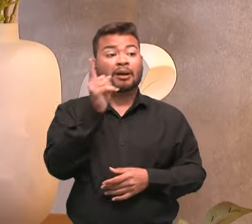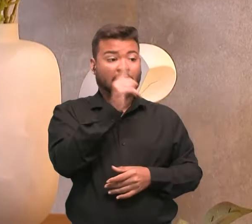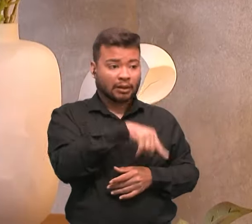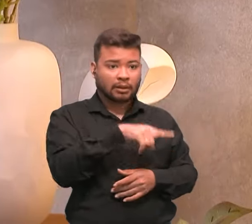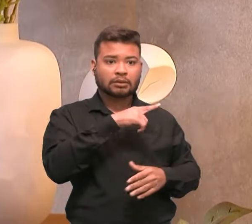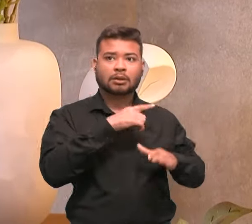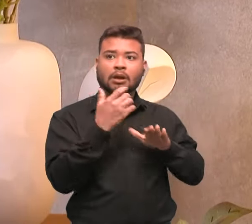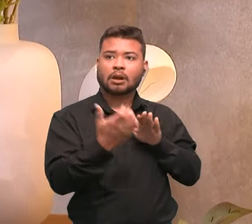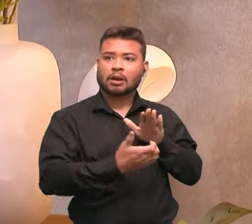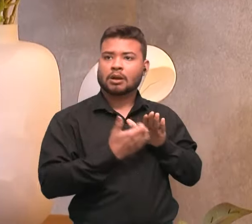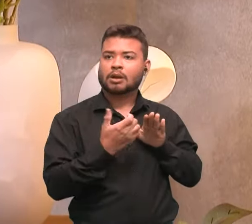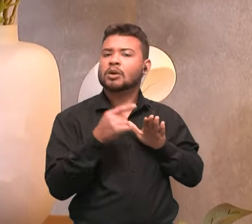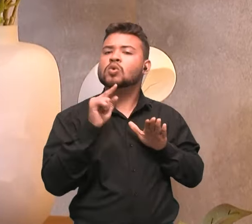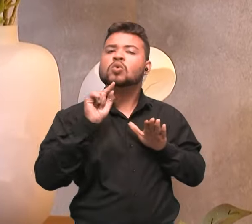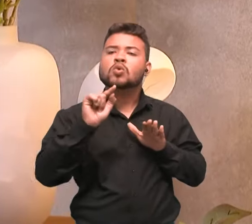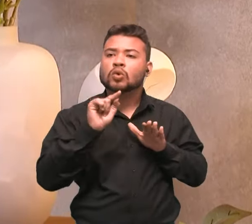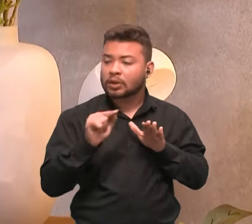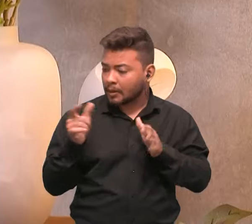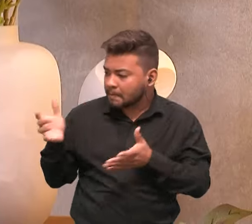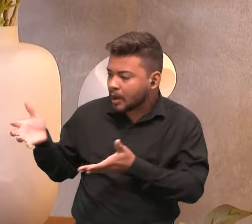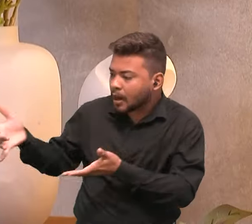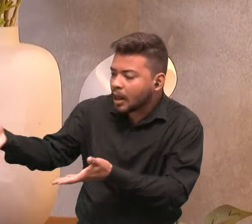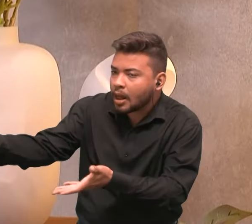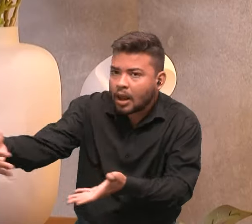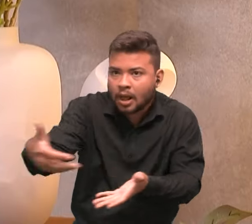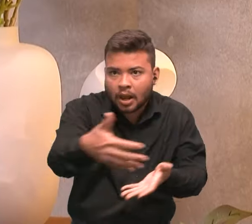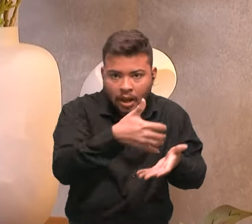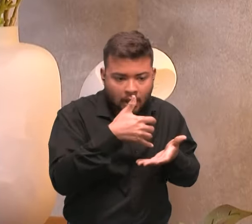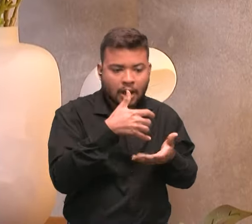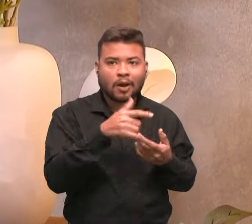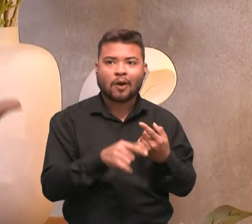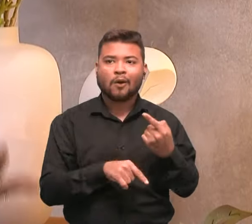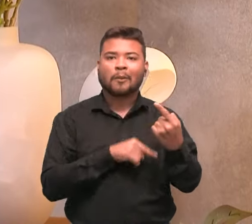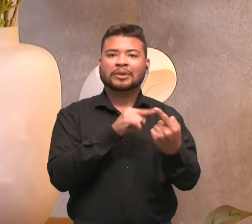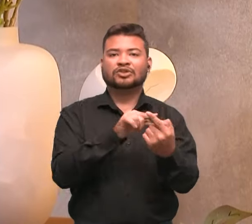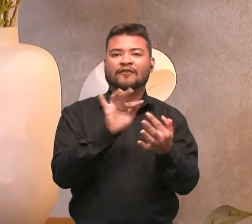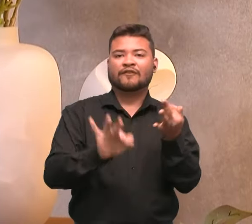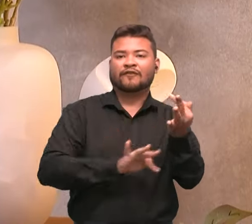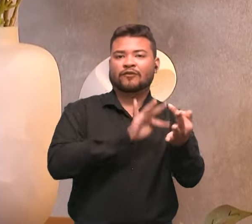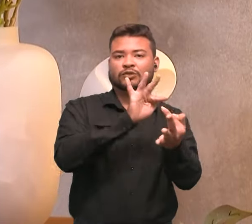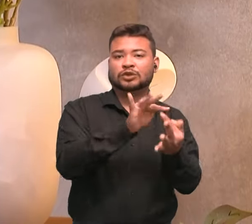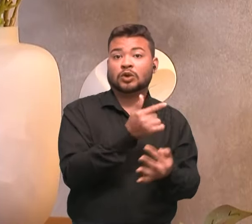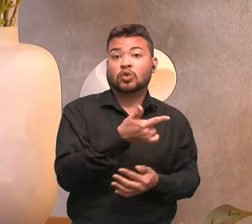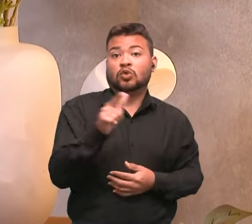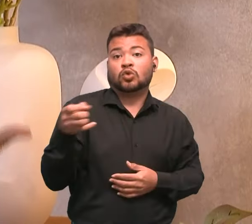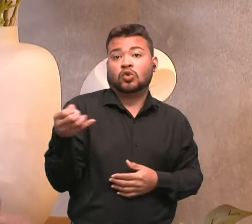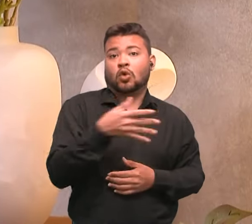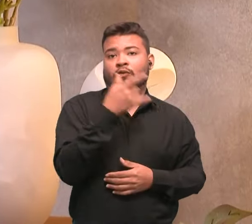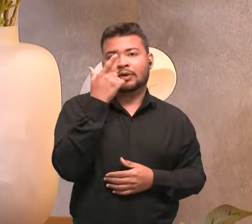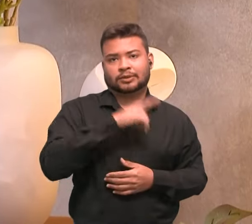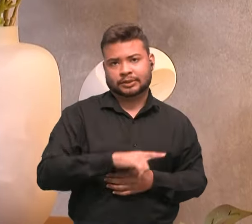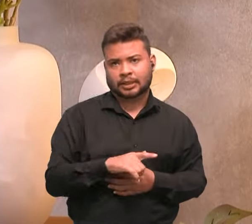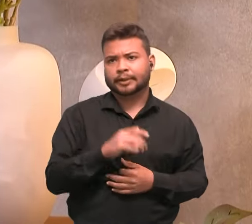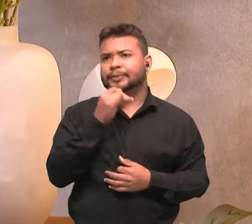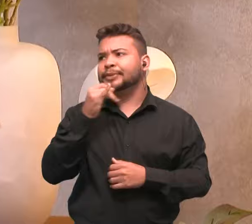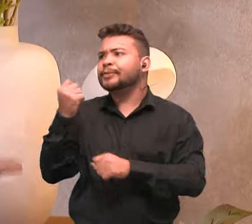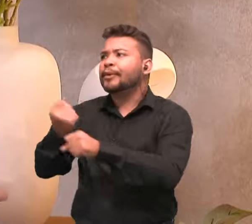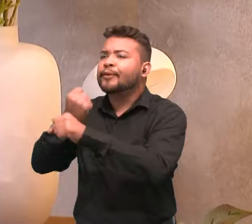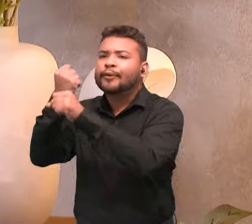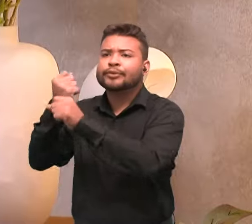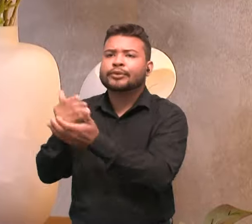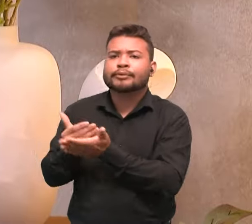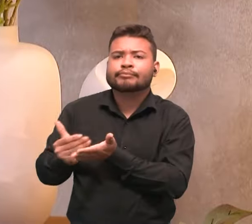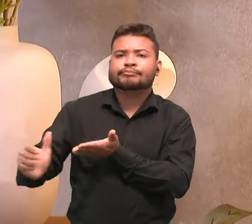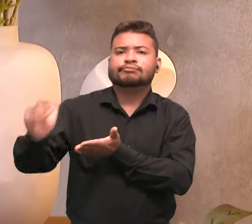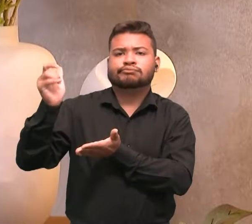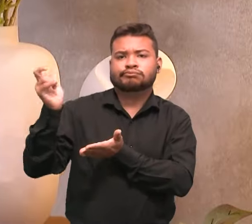que conseguem dar uma destinação eficiente para esse resíduo. Seja de resíduos da construção civil, da parte de movelaria, que também